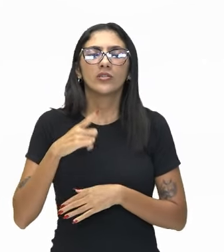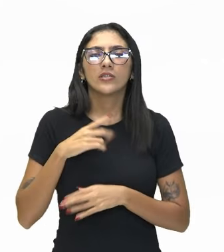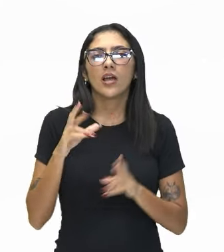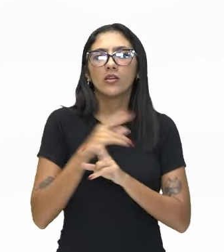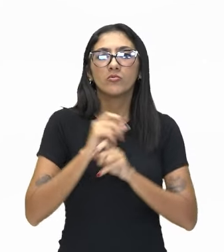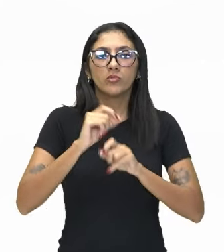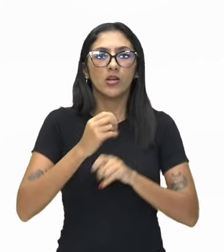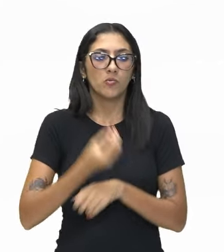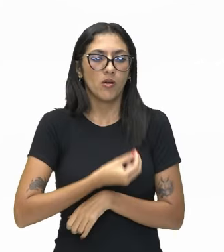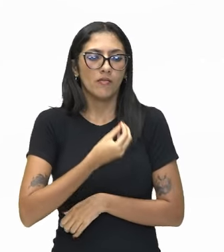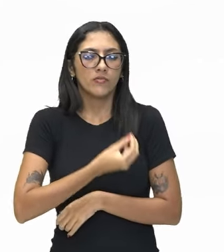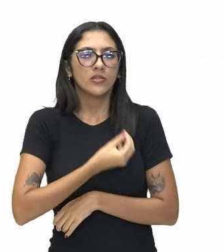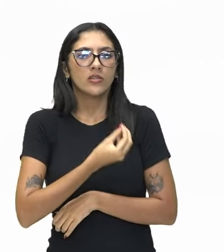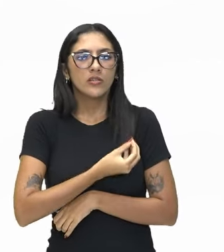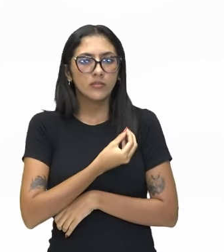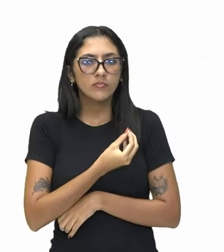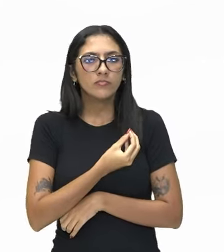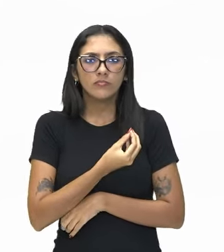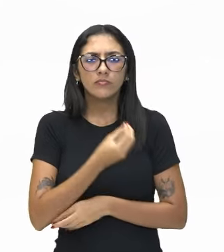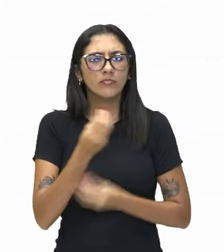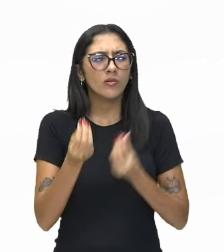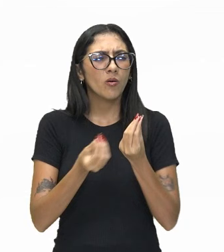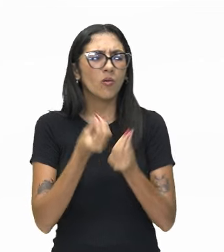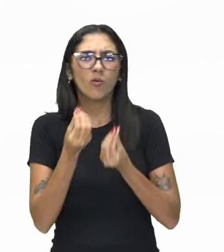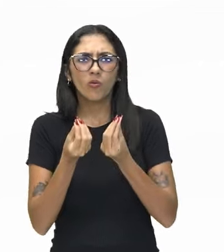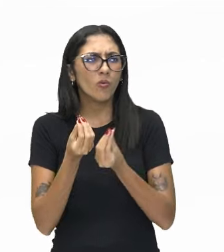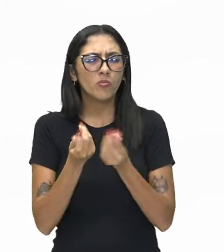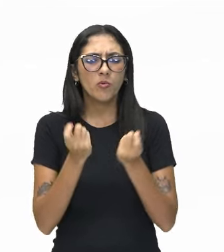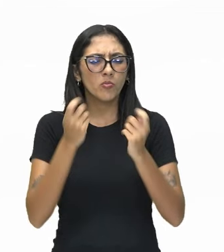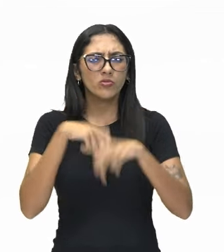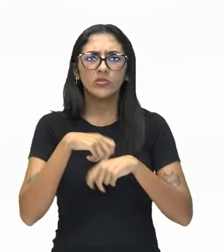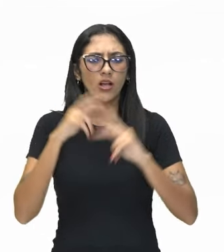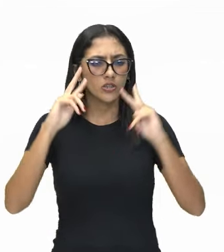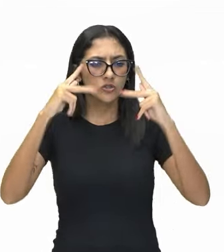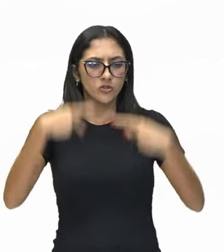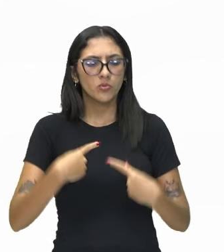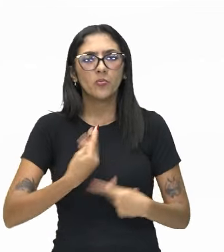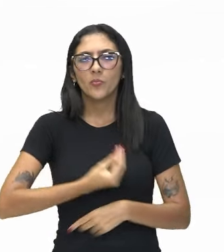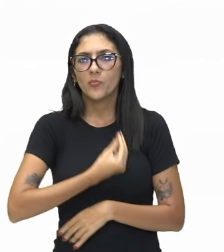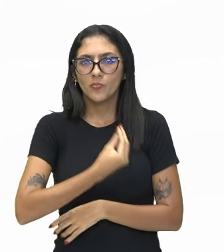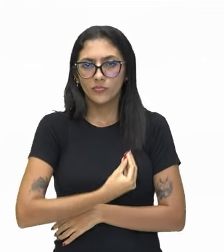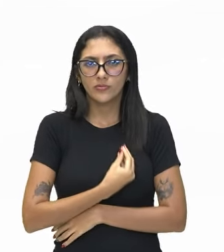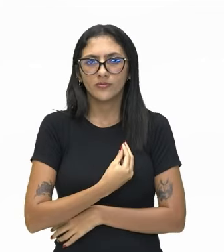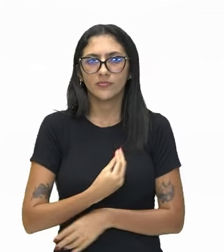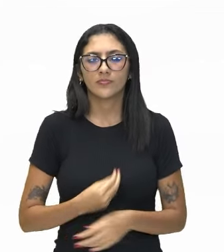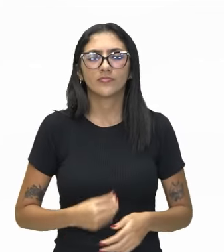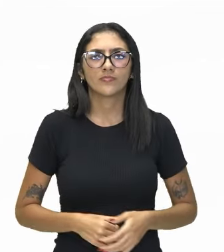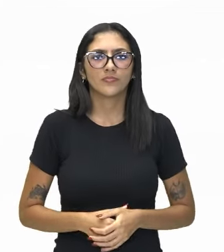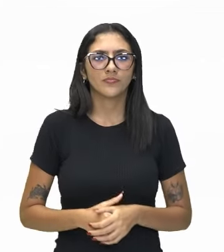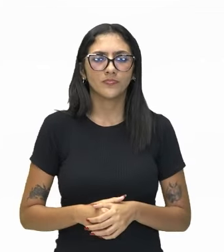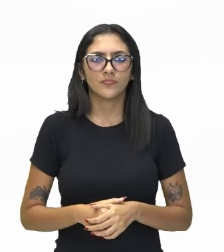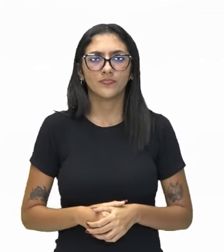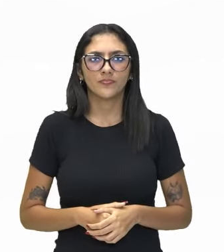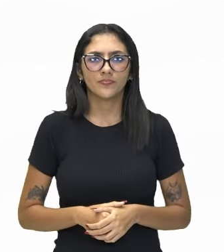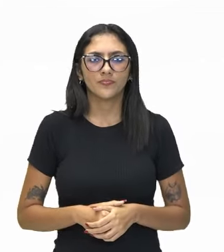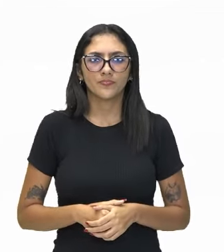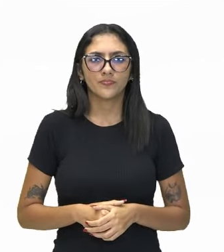Isto é, na condição da existência humana. Tá certo? Então, se vocês